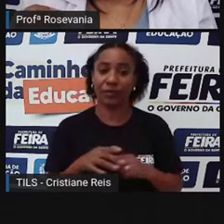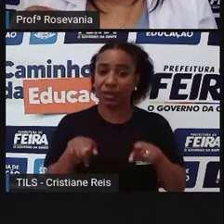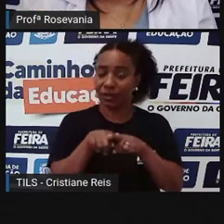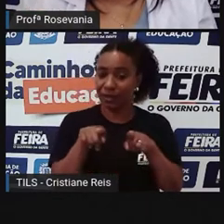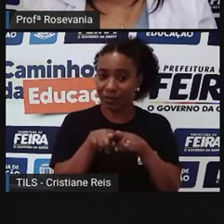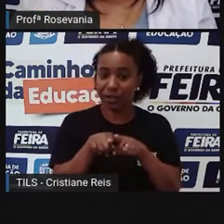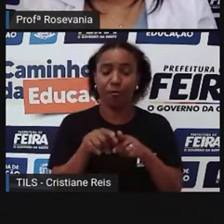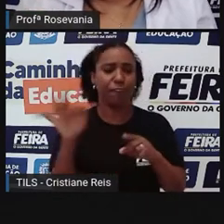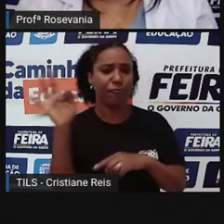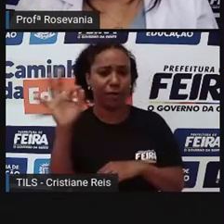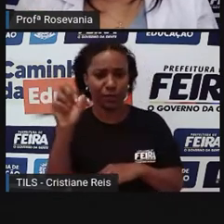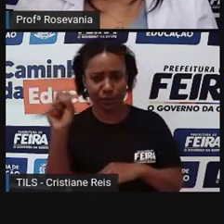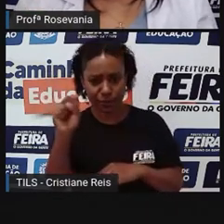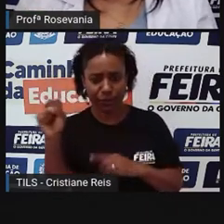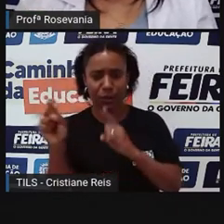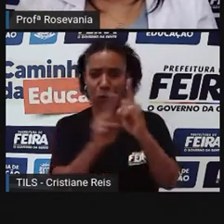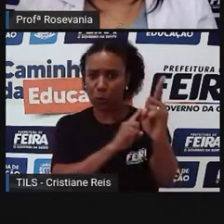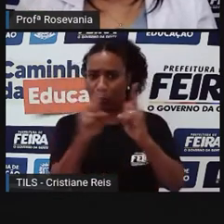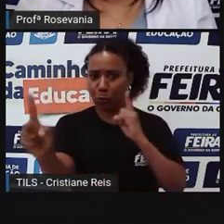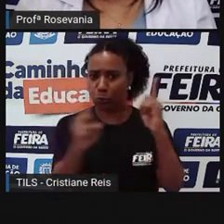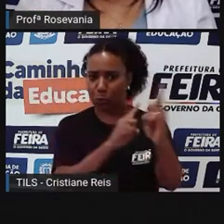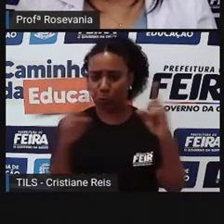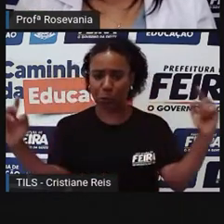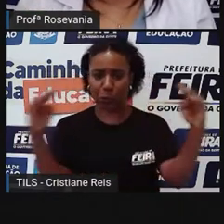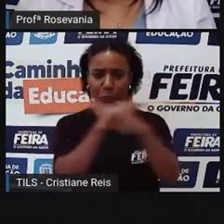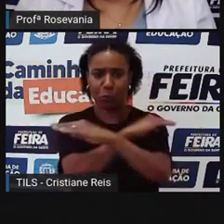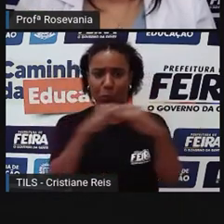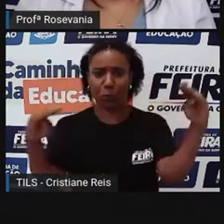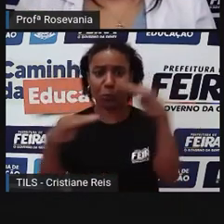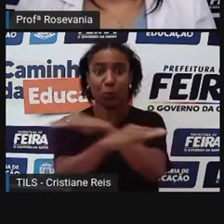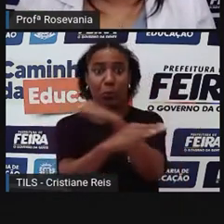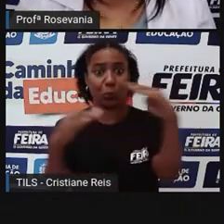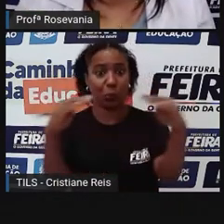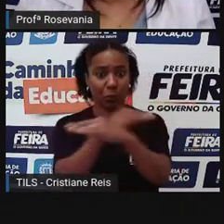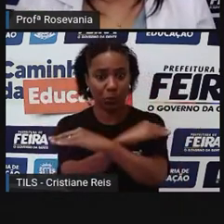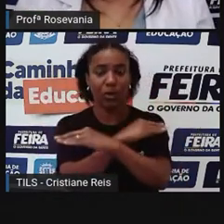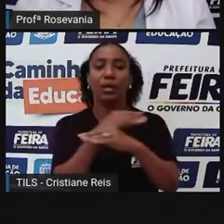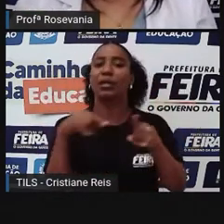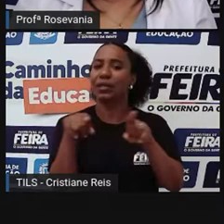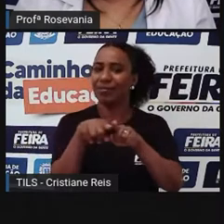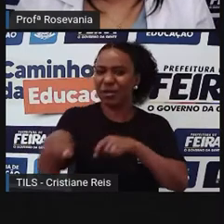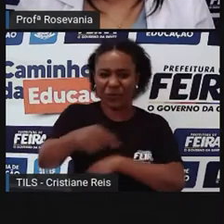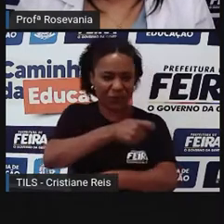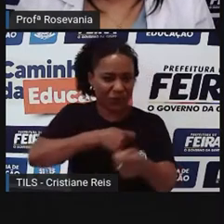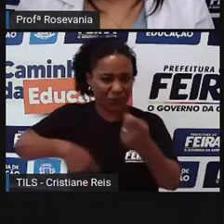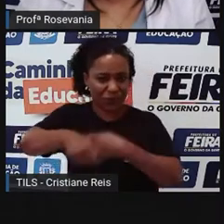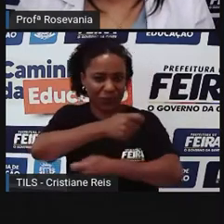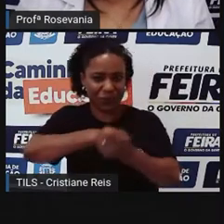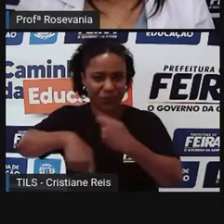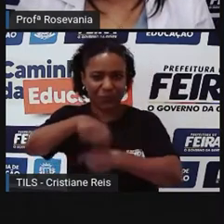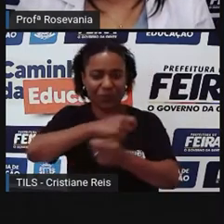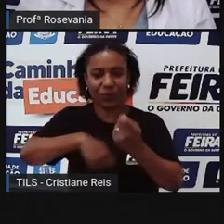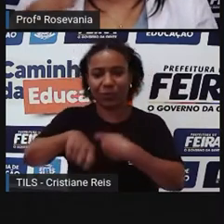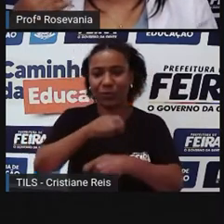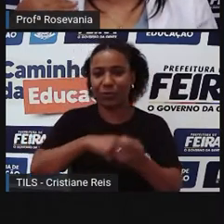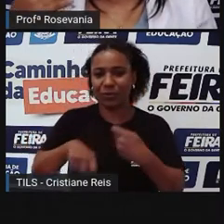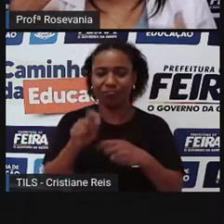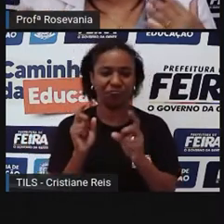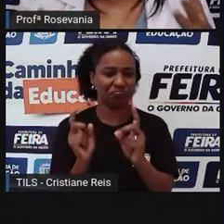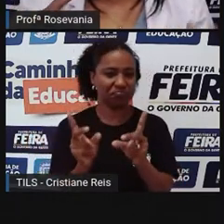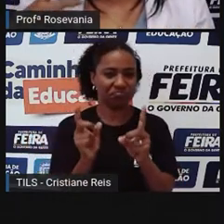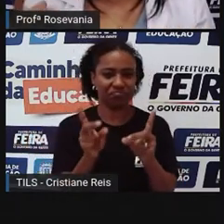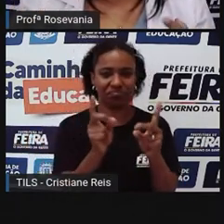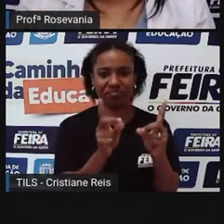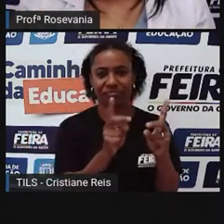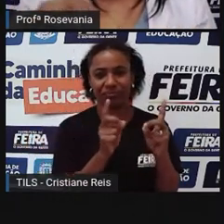de estradas e intensas atividades econômicas. Isso mesmo. A geografia do nosso lugar, ela foi